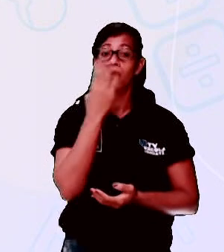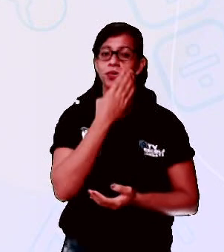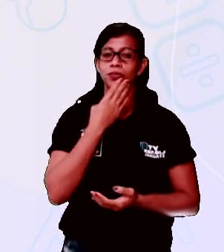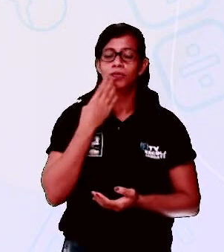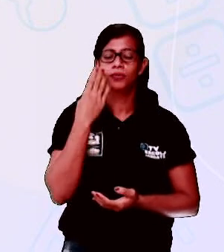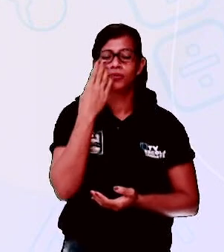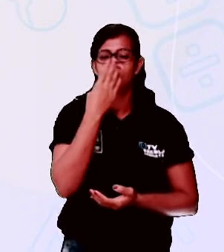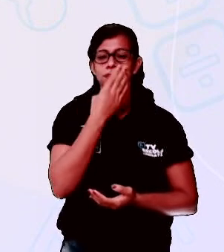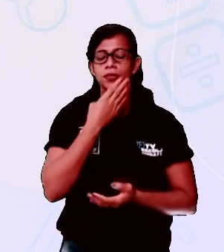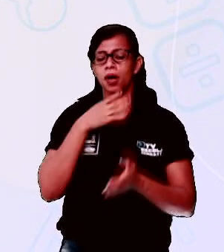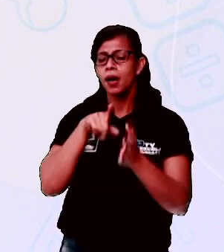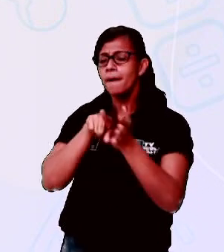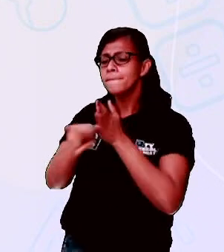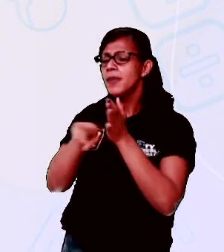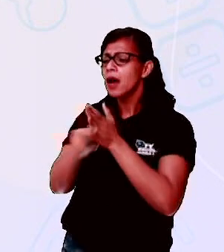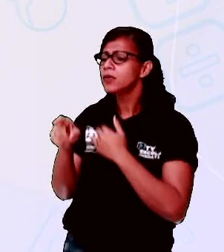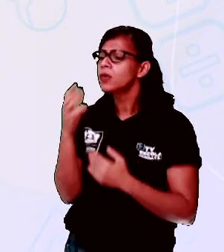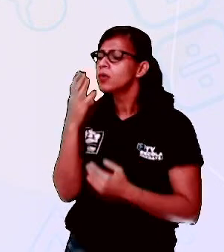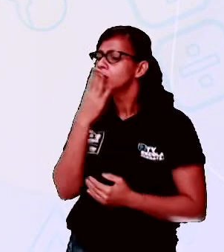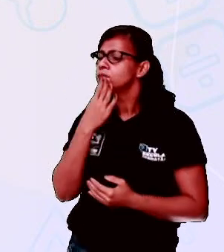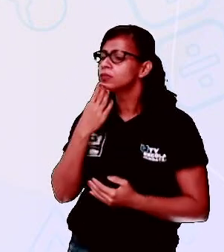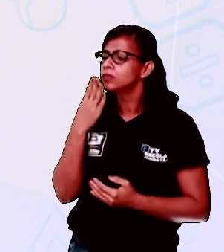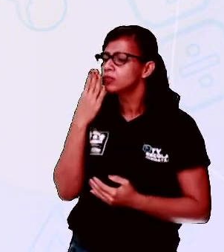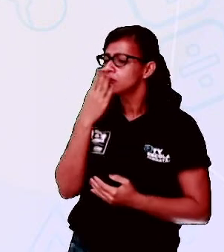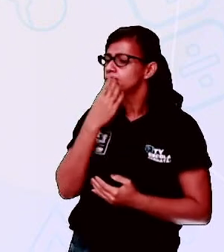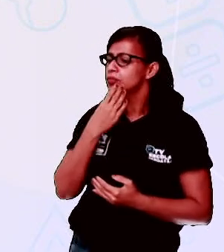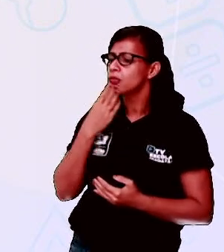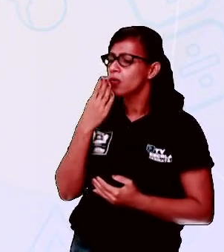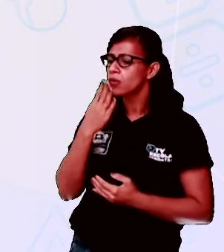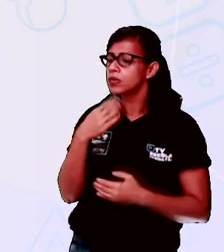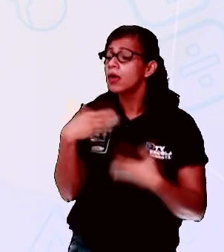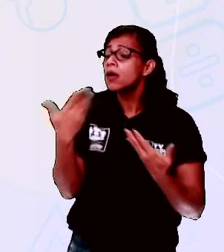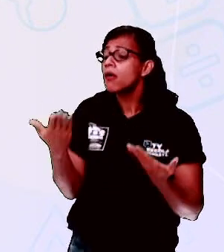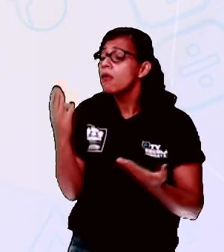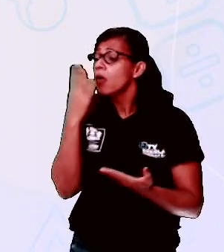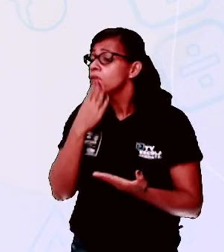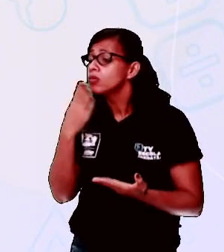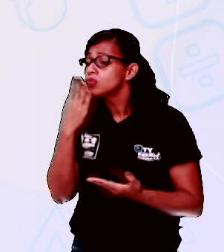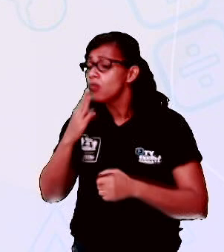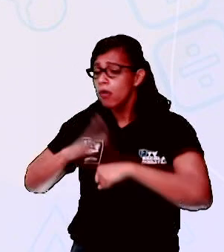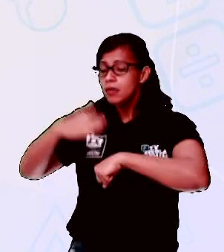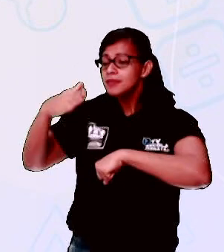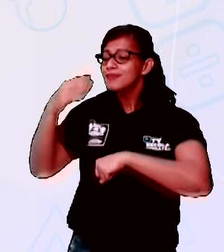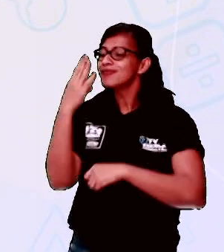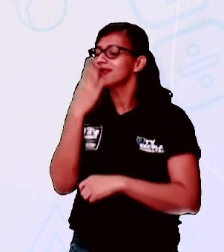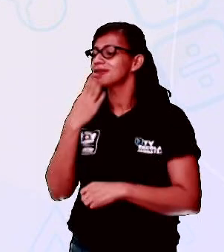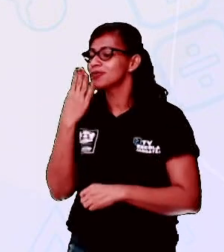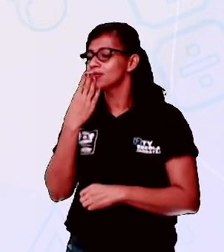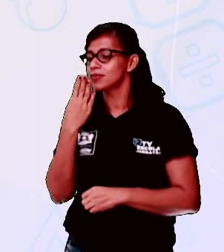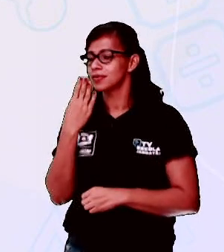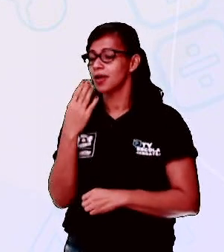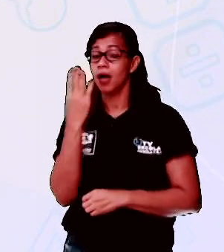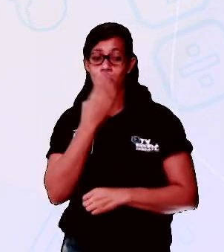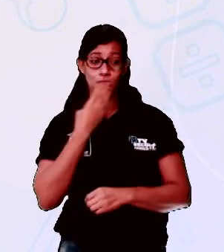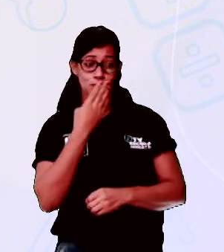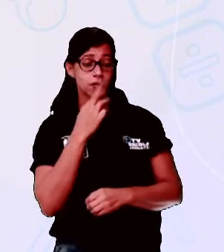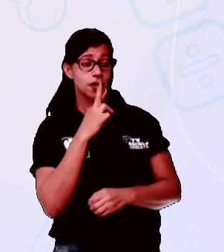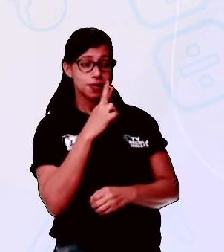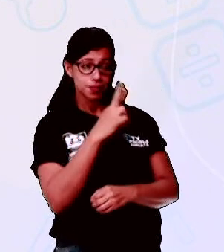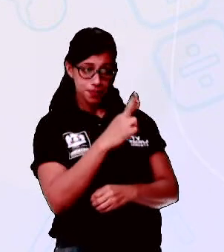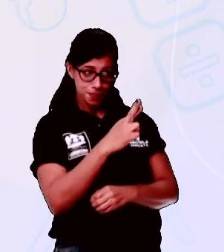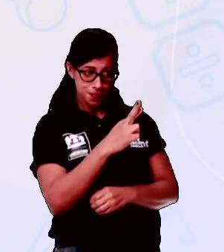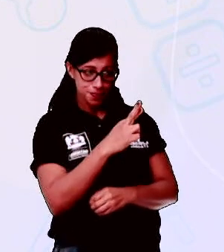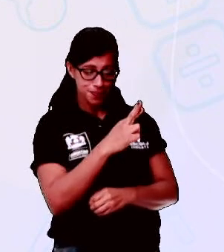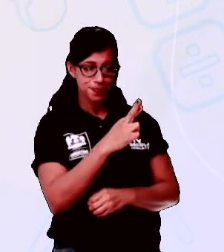perguntou para o doce qual o doce mais doce. O doce respondeu para o